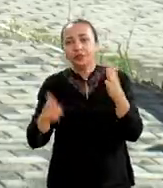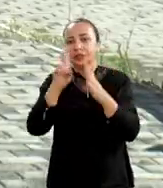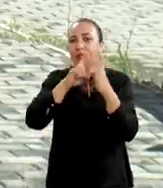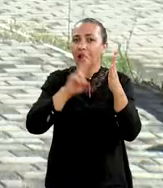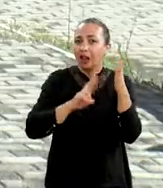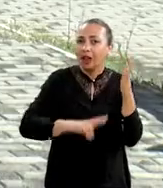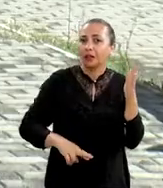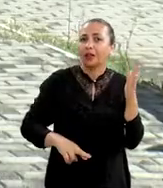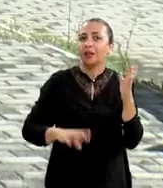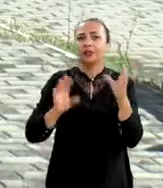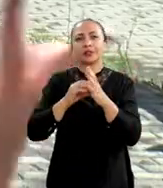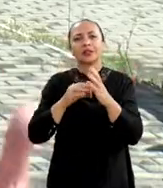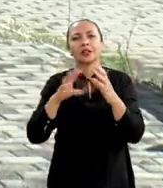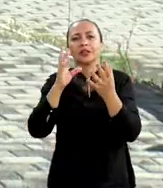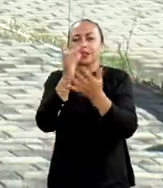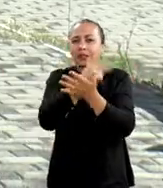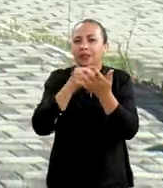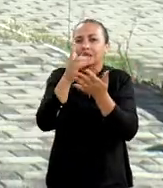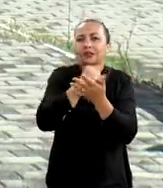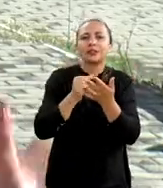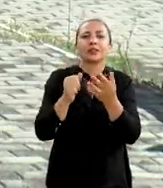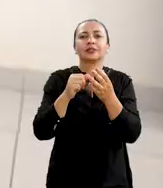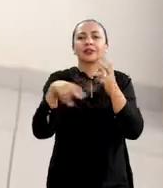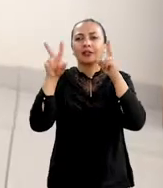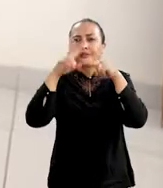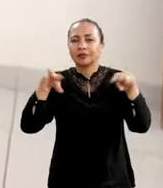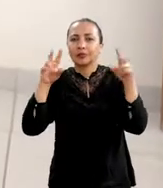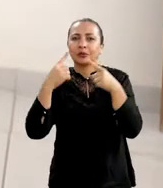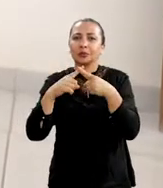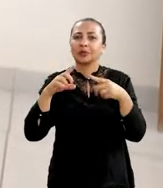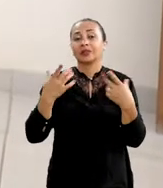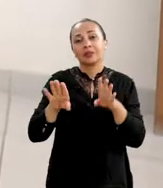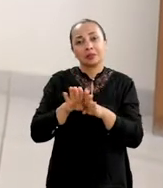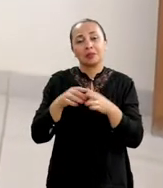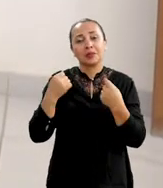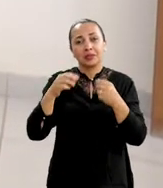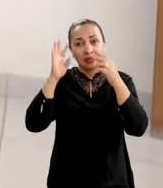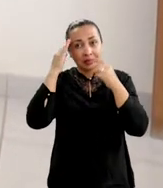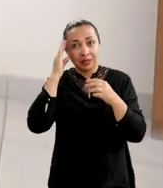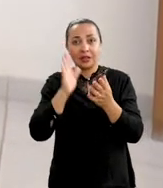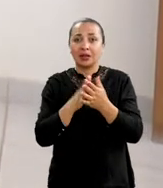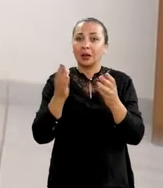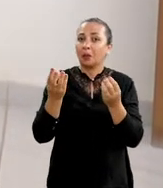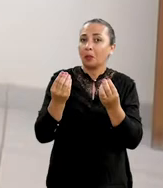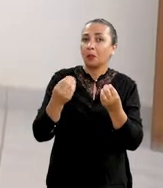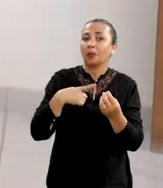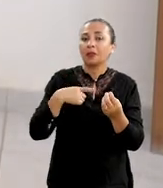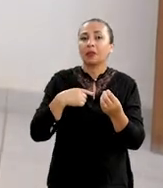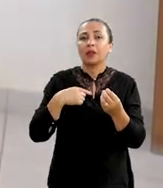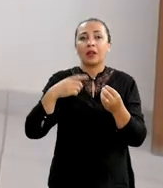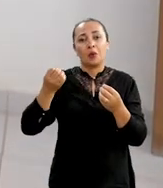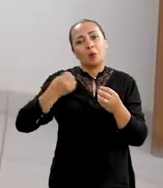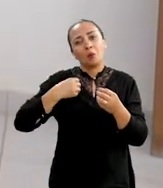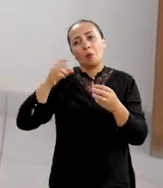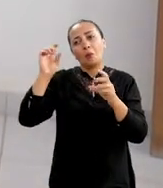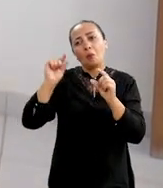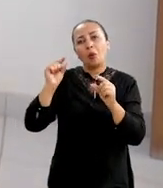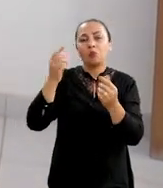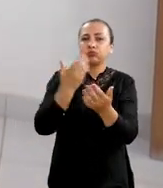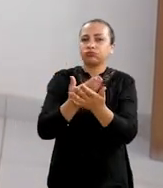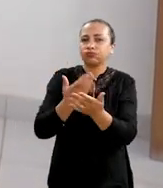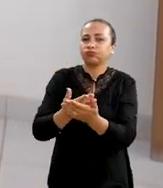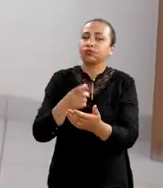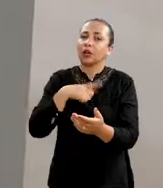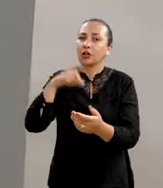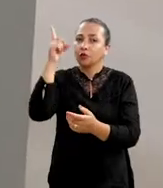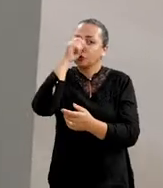cheio de ícones, de imagens, de figuras, porque a gente também tem que considerar que são idosos que na maioria das vezes têm um baixo nível de escolaridade, então eles